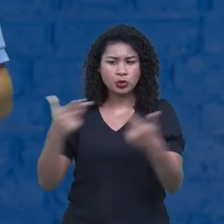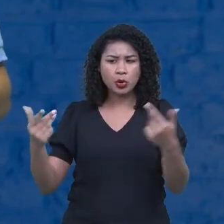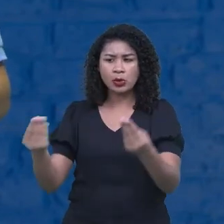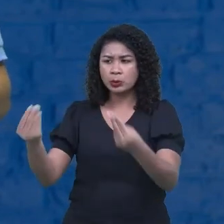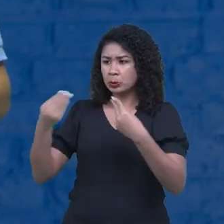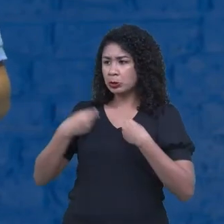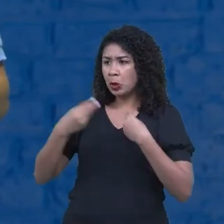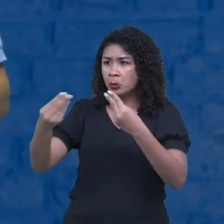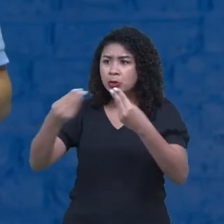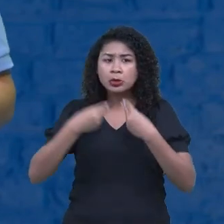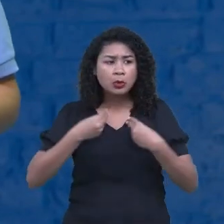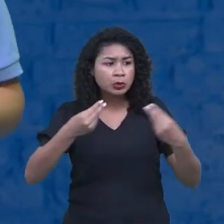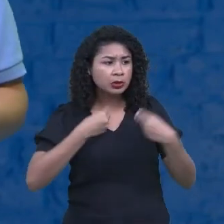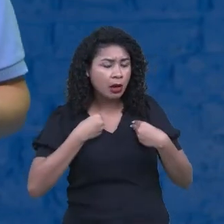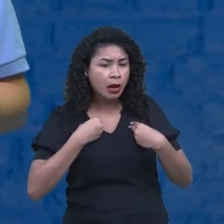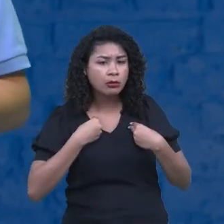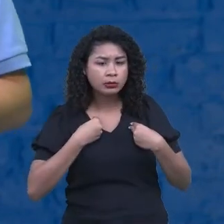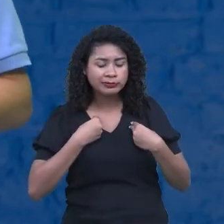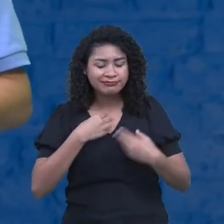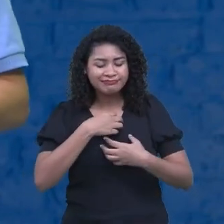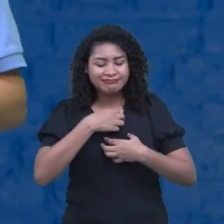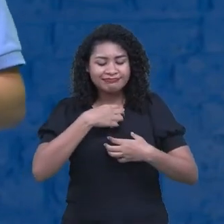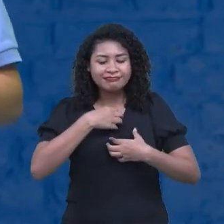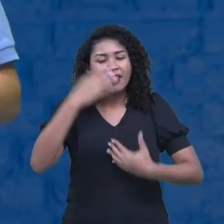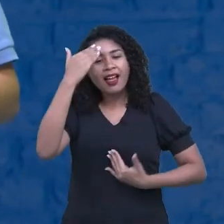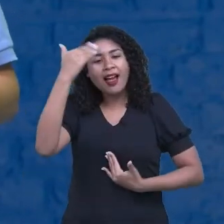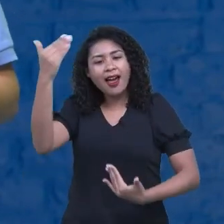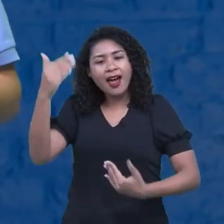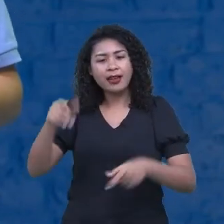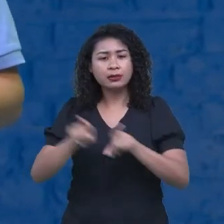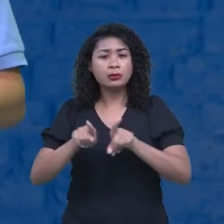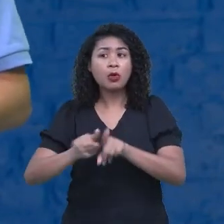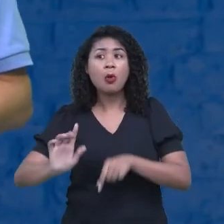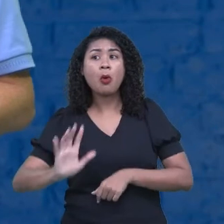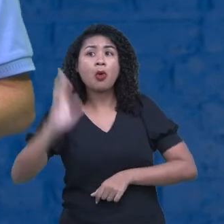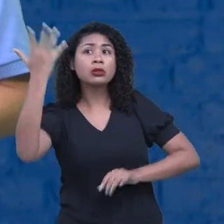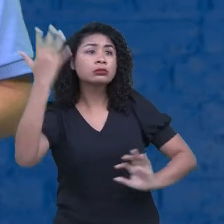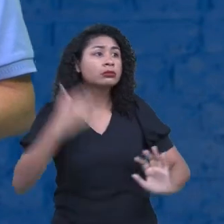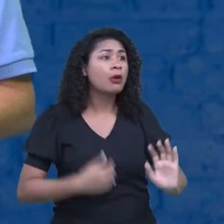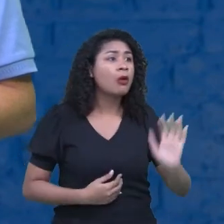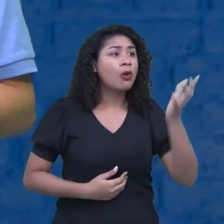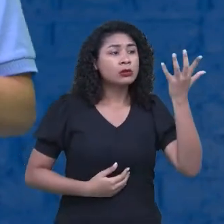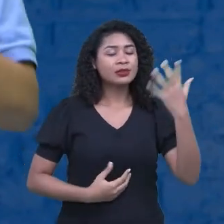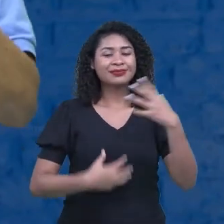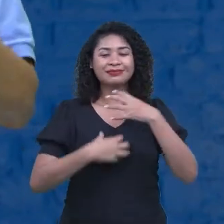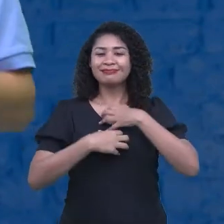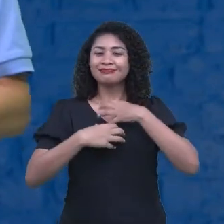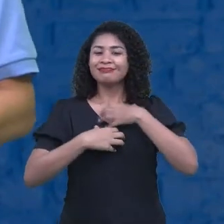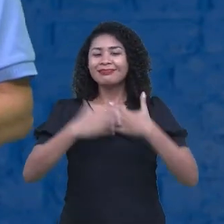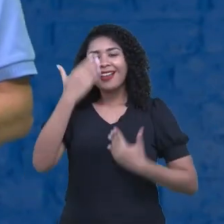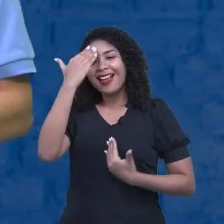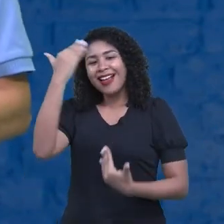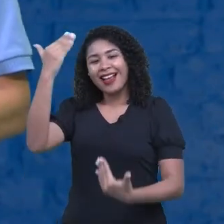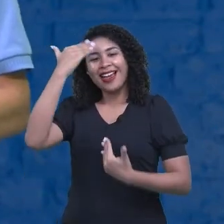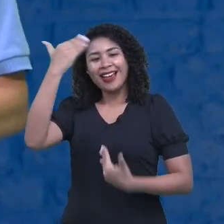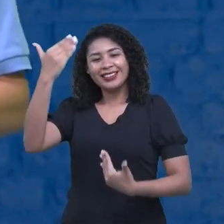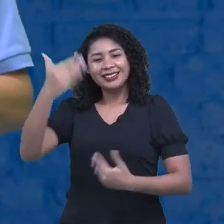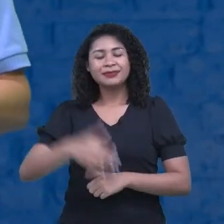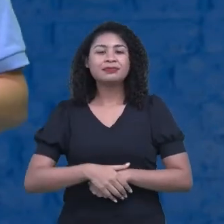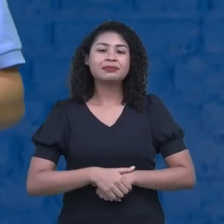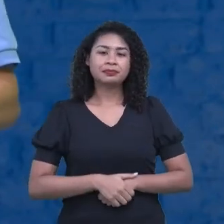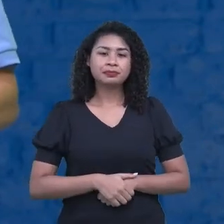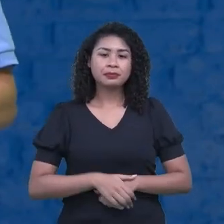Agradecer. Aproveitar todas as dicas. Nós temos aí, no ciberespaço,